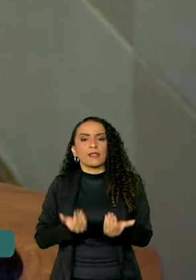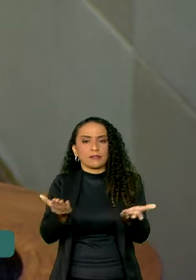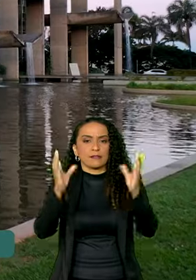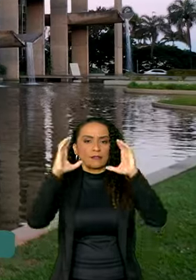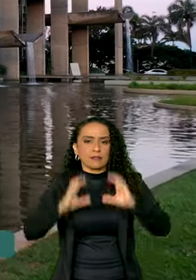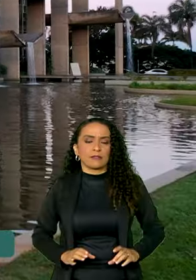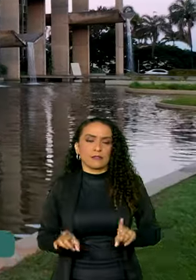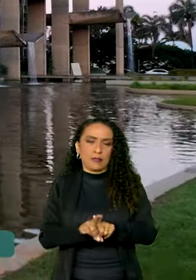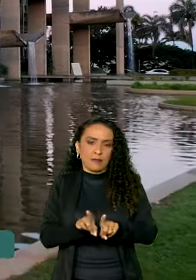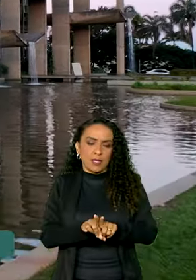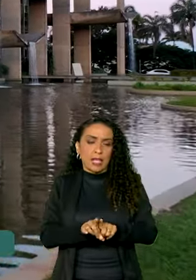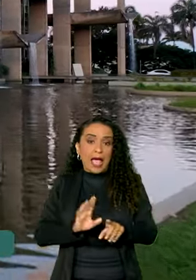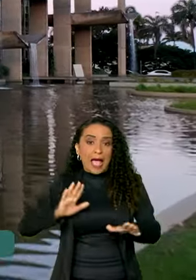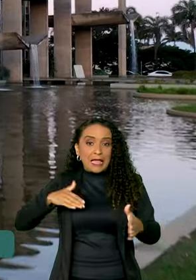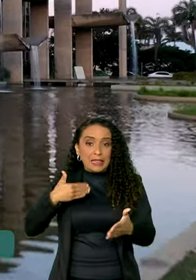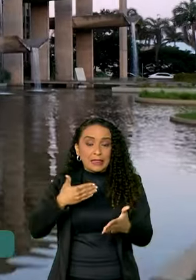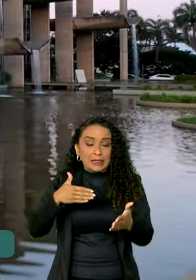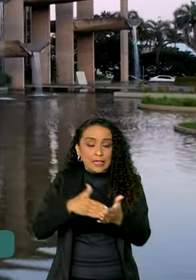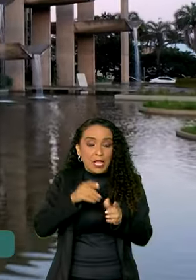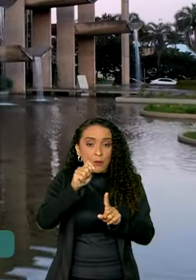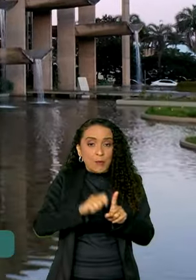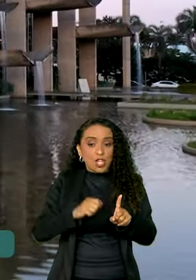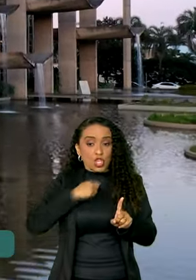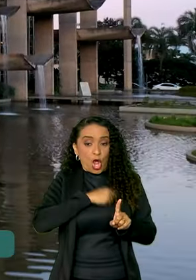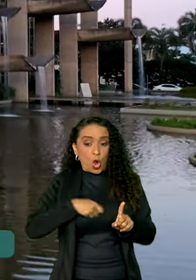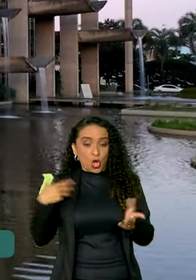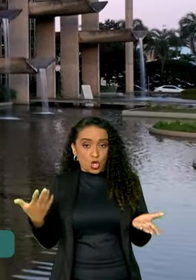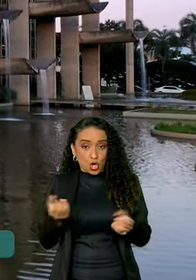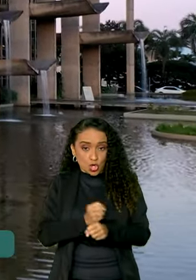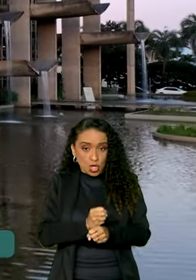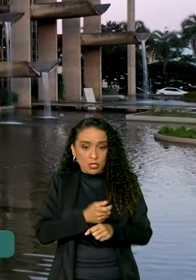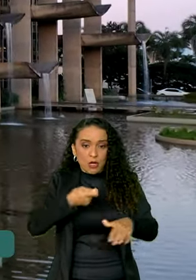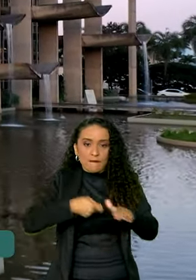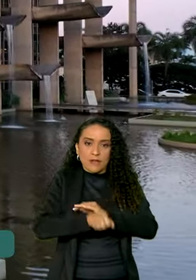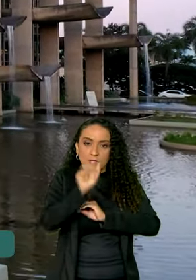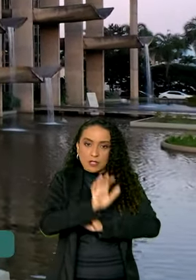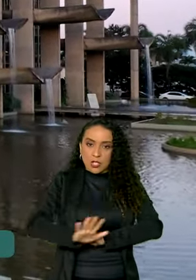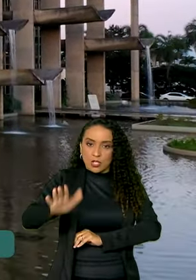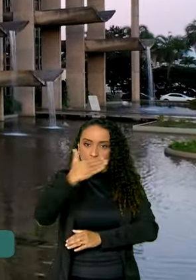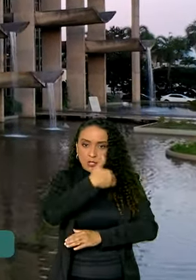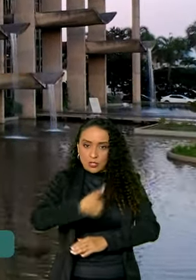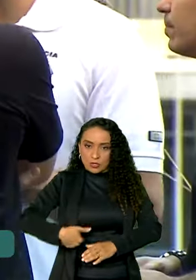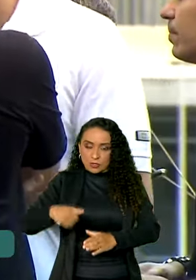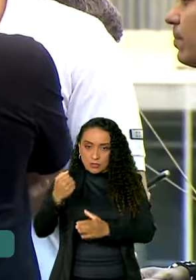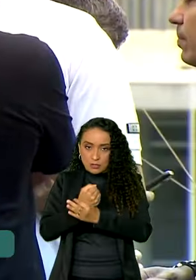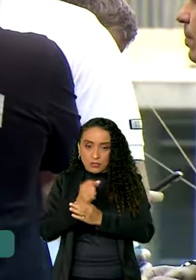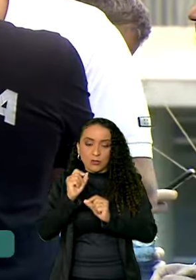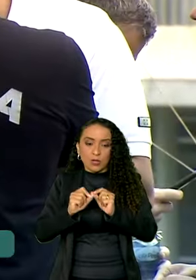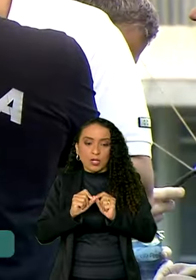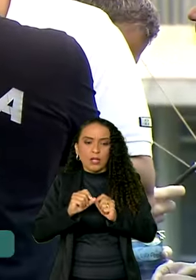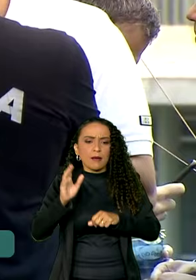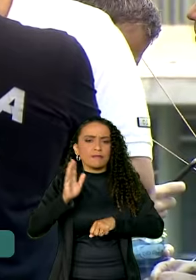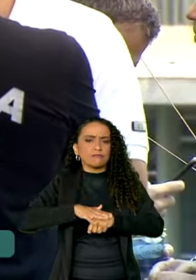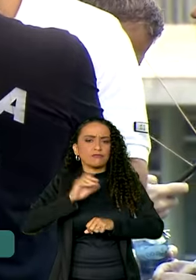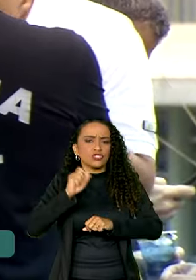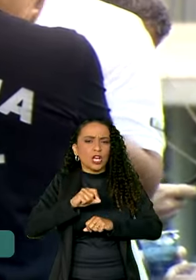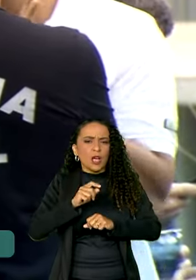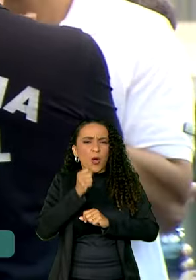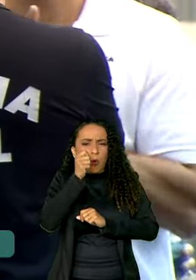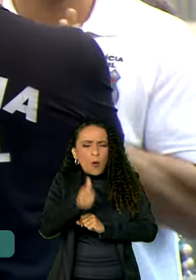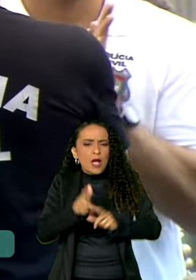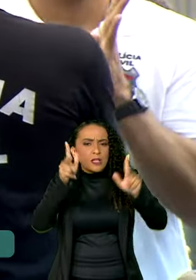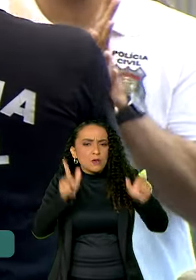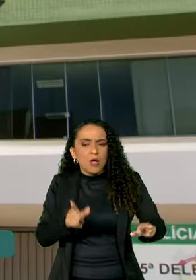cidadania. Até agosto desse ano, o Fundo Nacional de Segurança Pública executou quase a